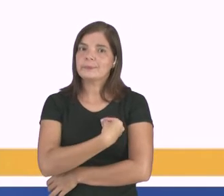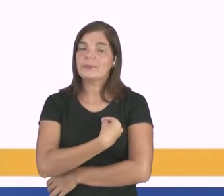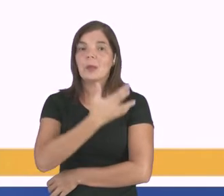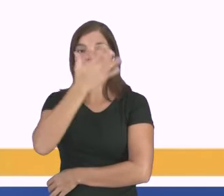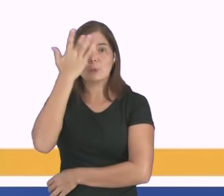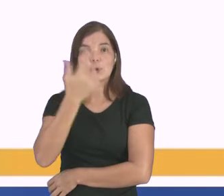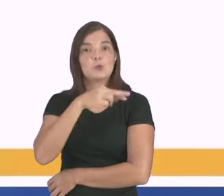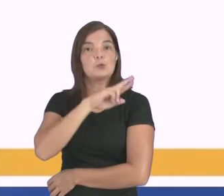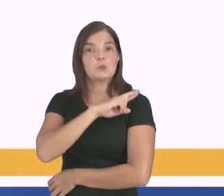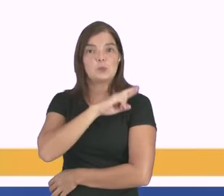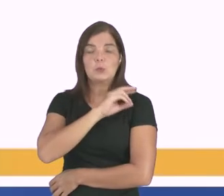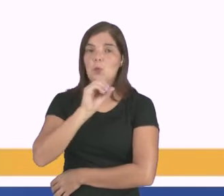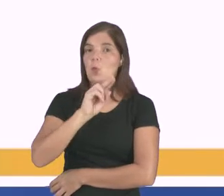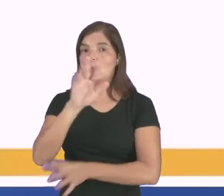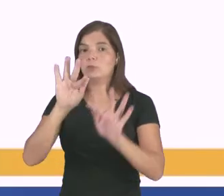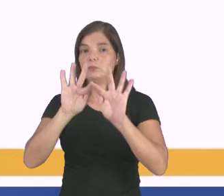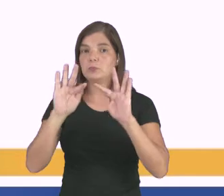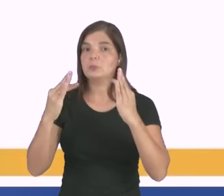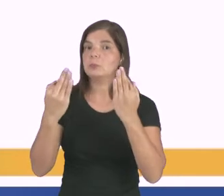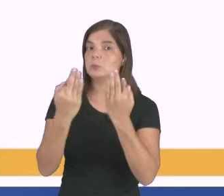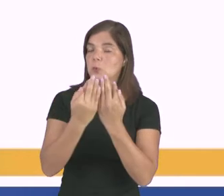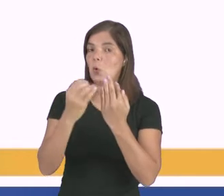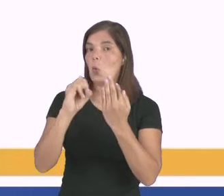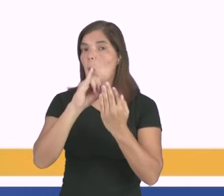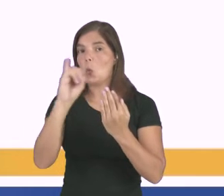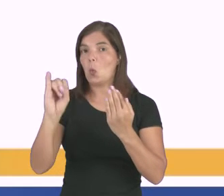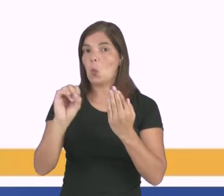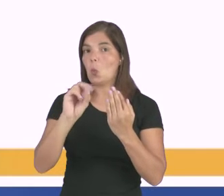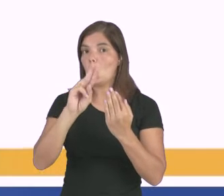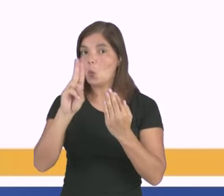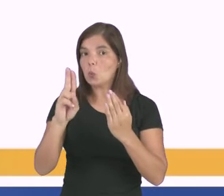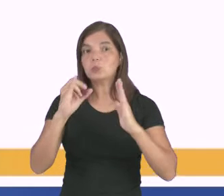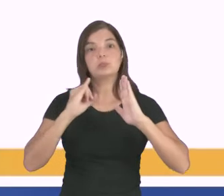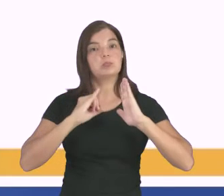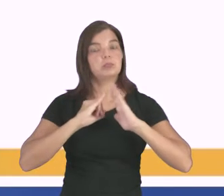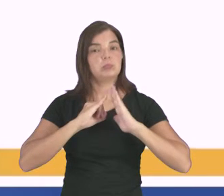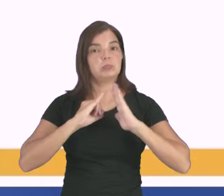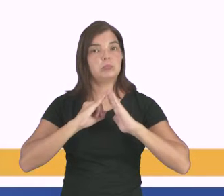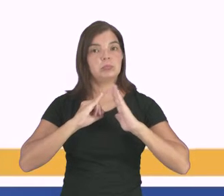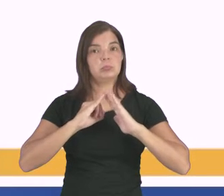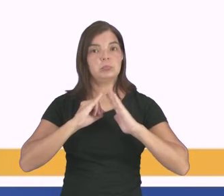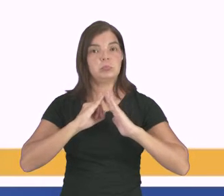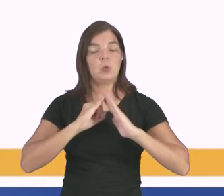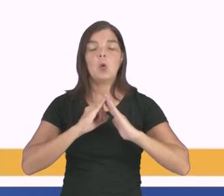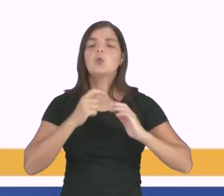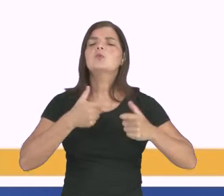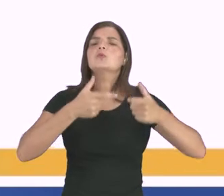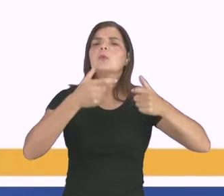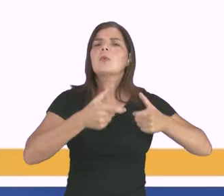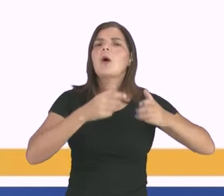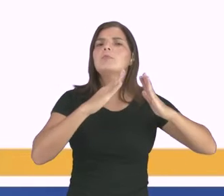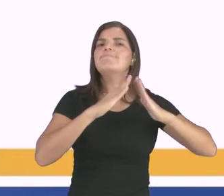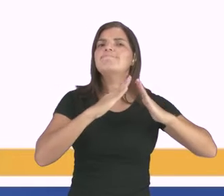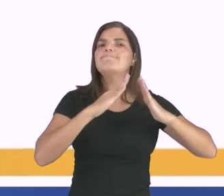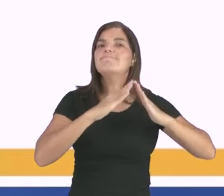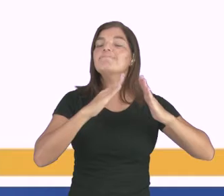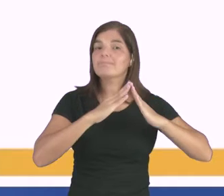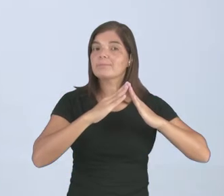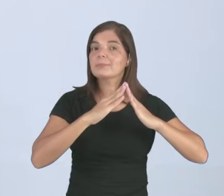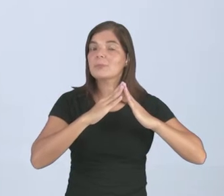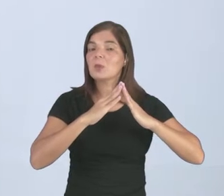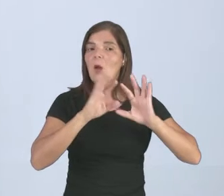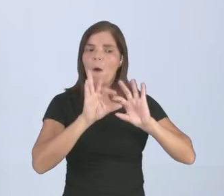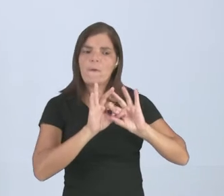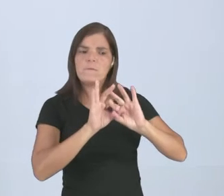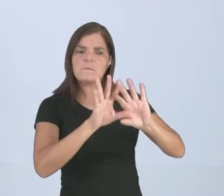responsáveis, seja família ou instituição. No caso aqui, quando a gente fala instituição, seriam os abrigos ou os lares, né? Em que as